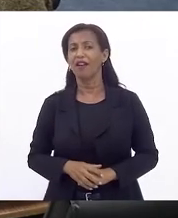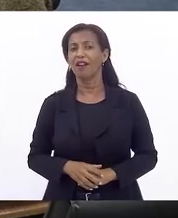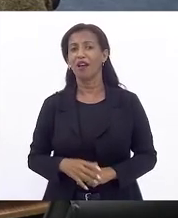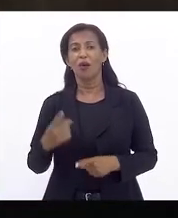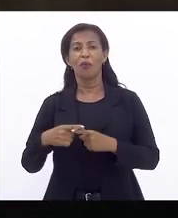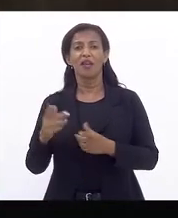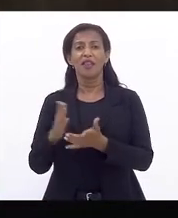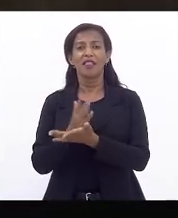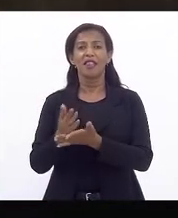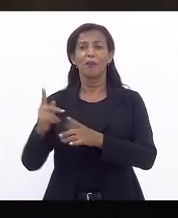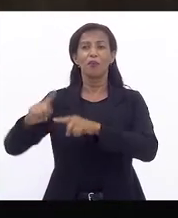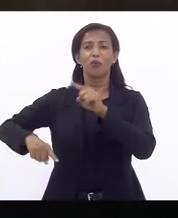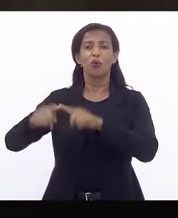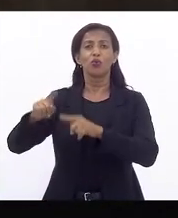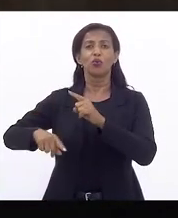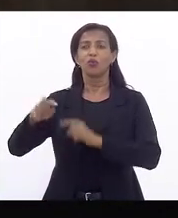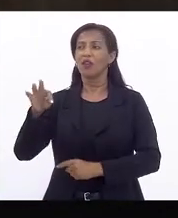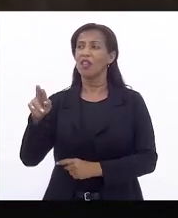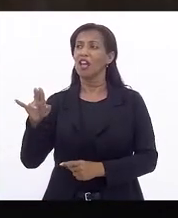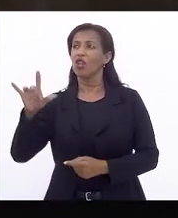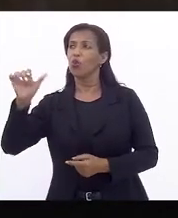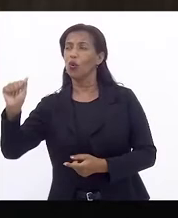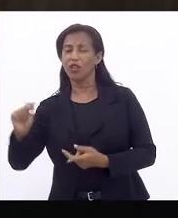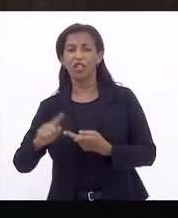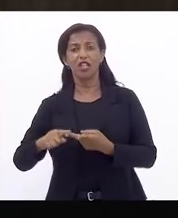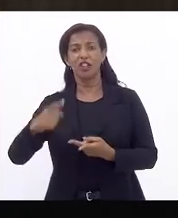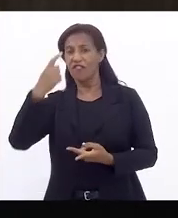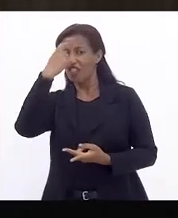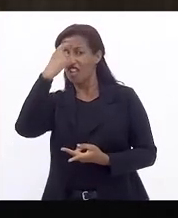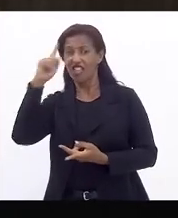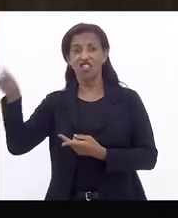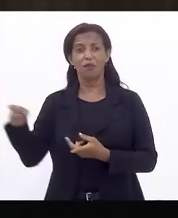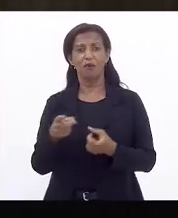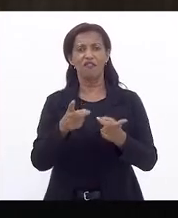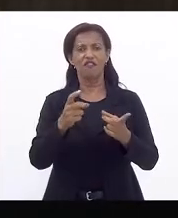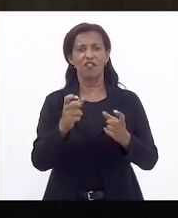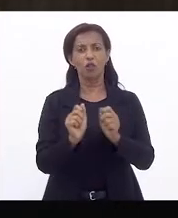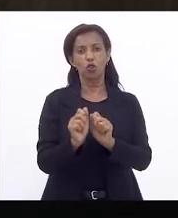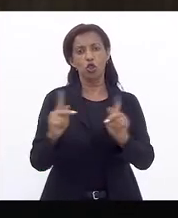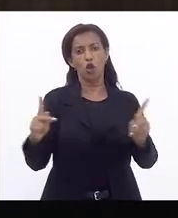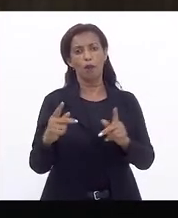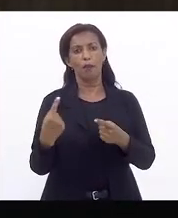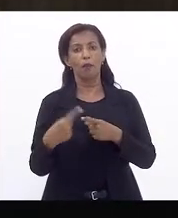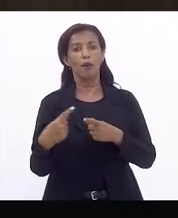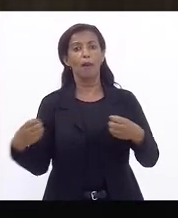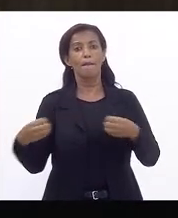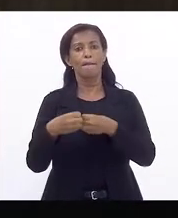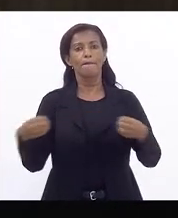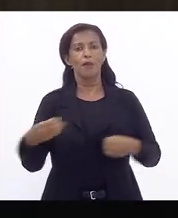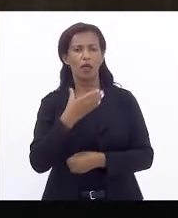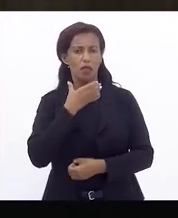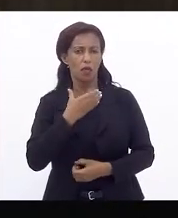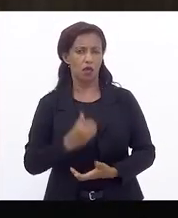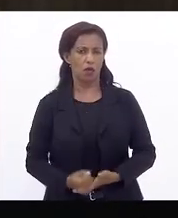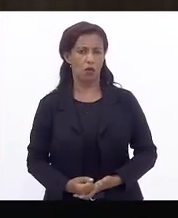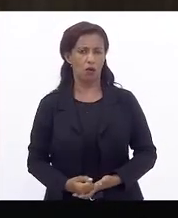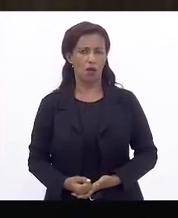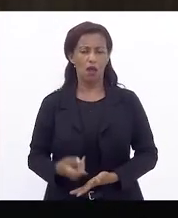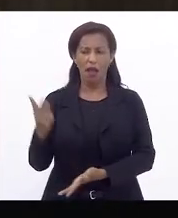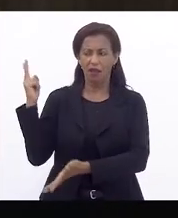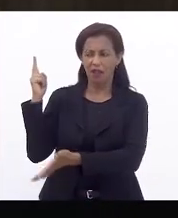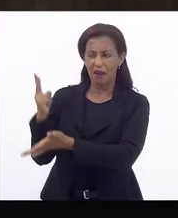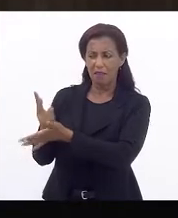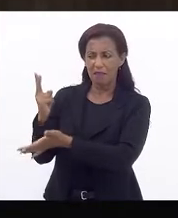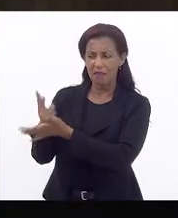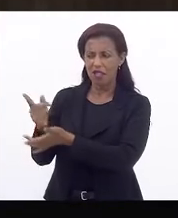da Turquia, que vêm da Índia, que depois são comercializadas nos shoppings, porque é perto do Natal. Você vê que aquela mesma mercadoria que